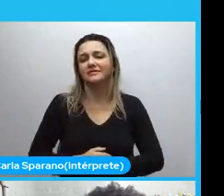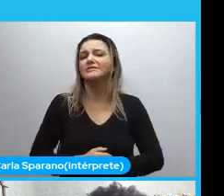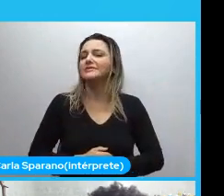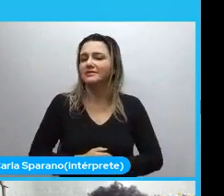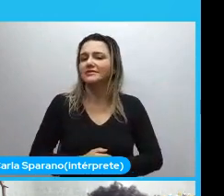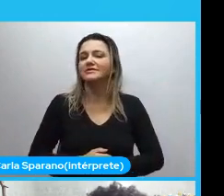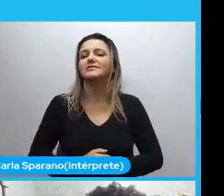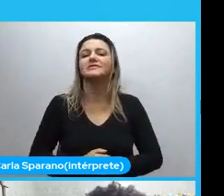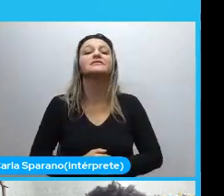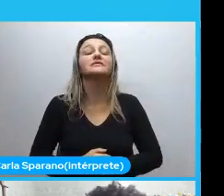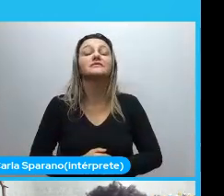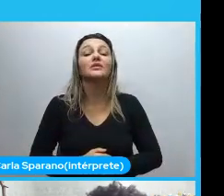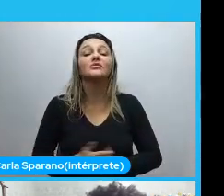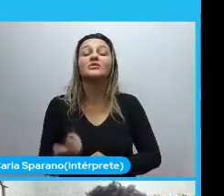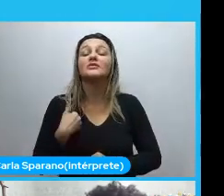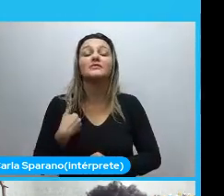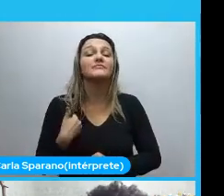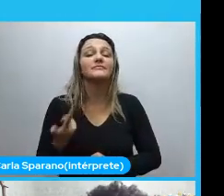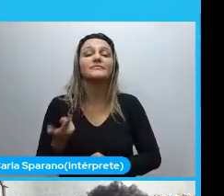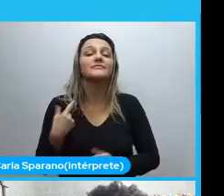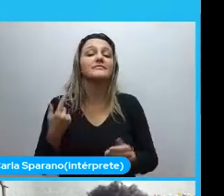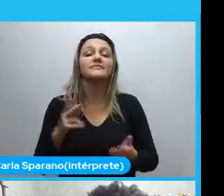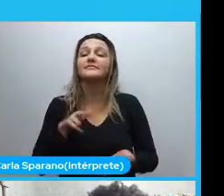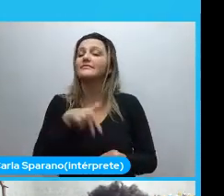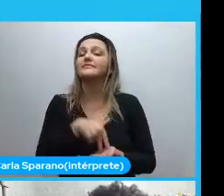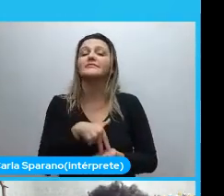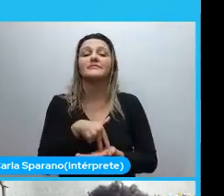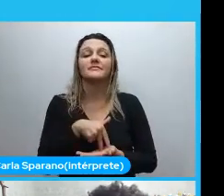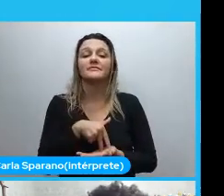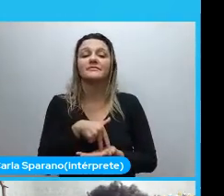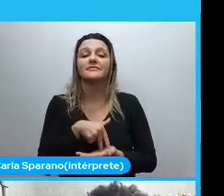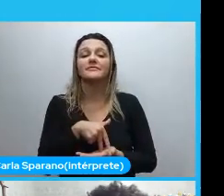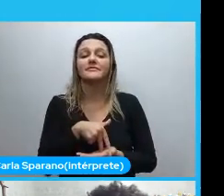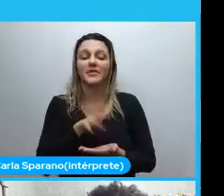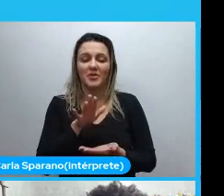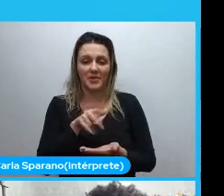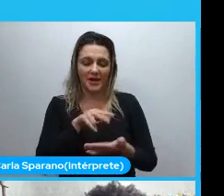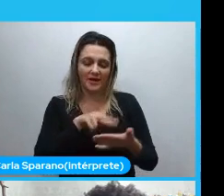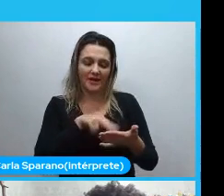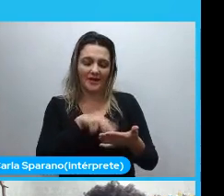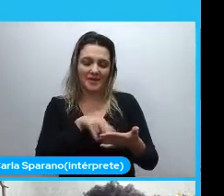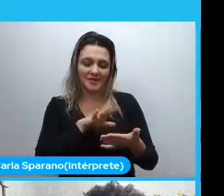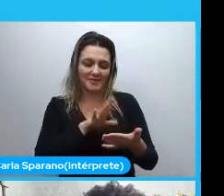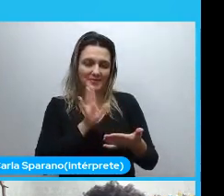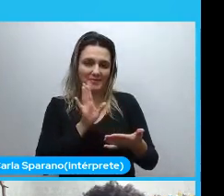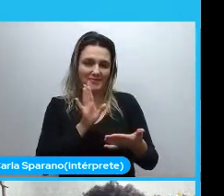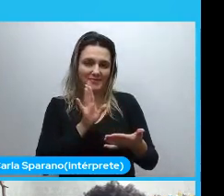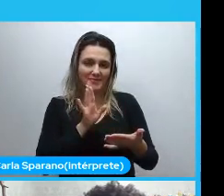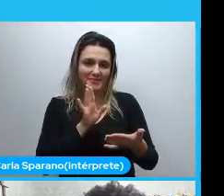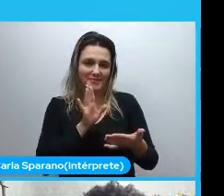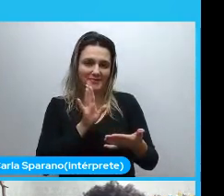perguntar. Espera aí. Do meu roteiro aqui. Não, não, não, não.